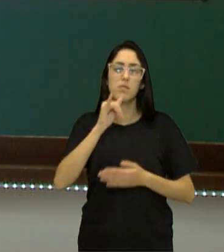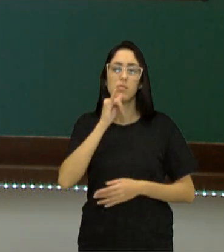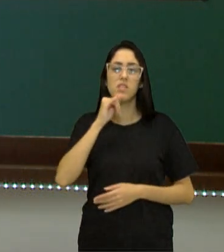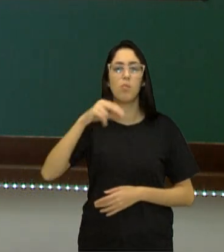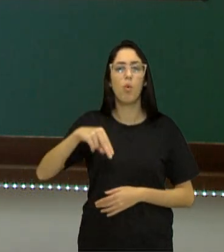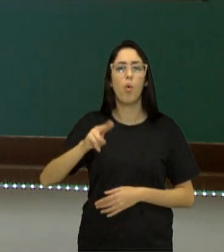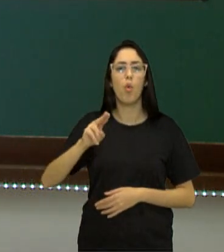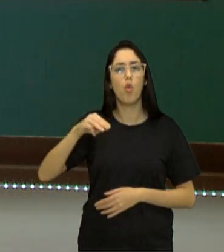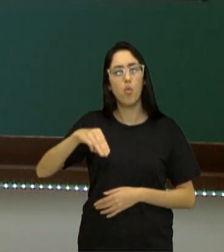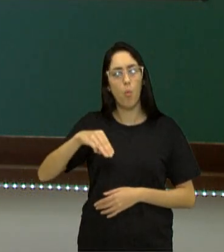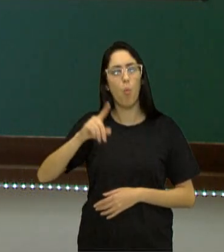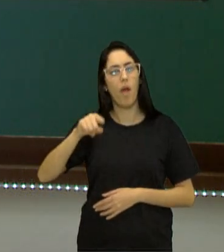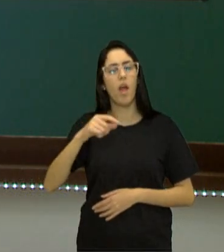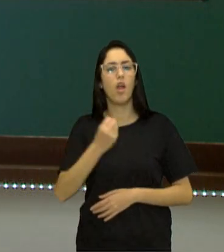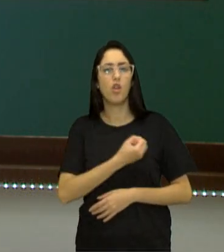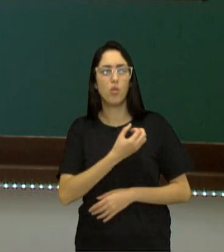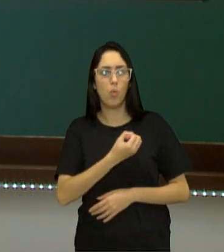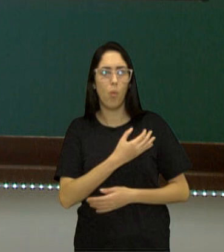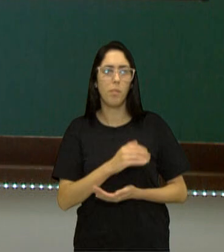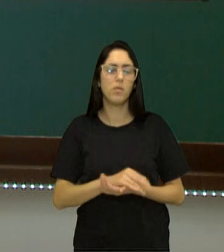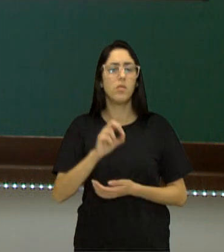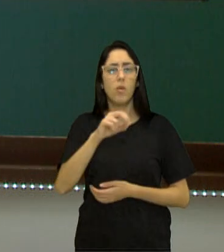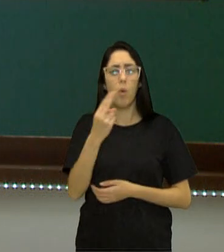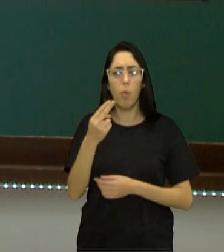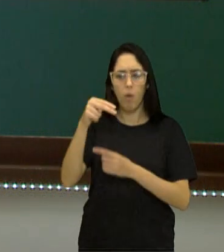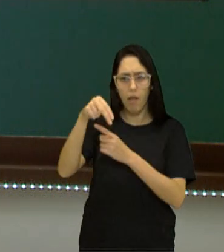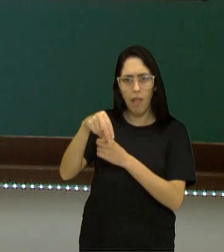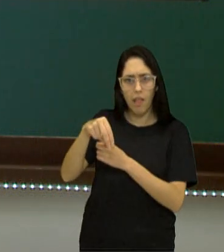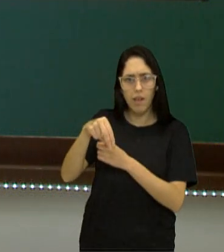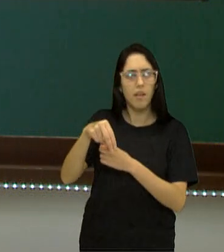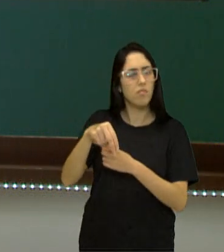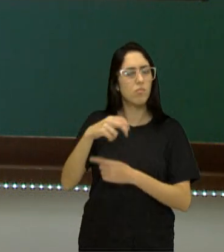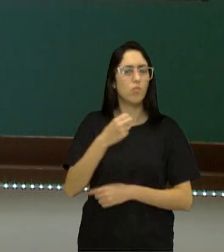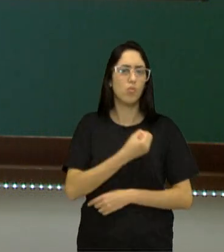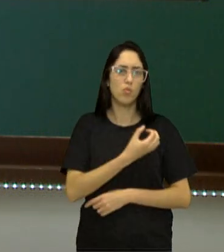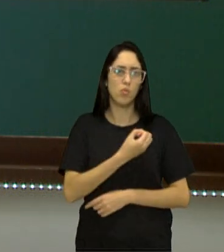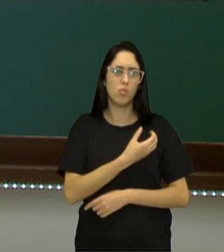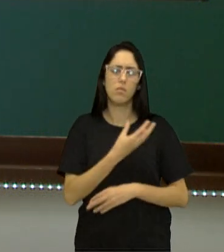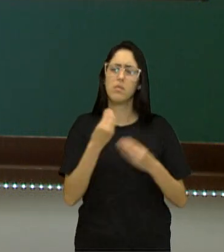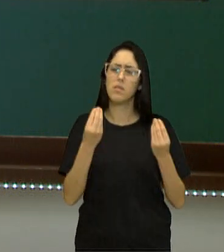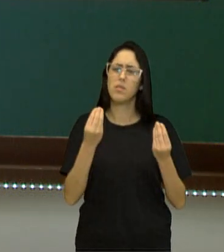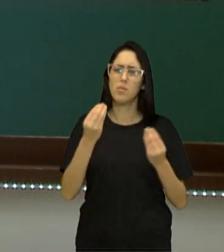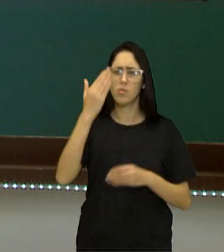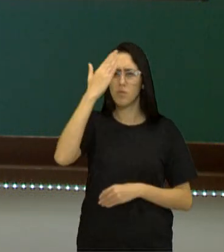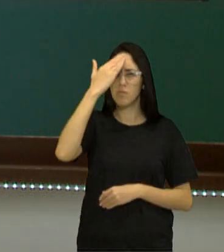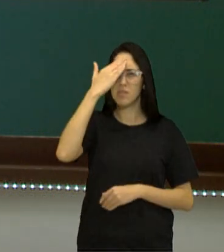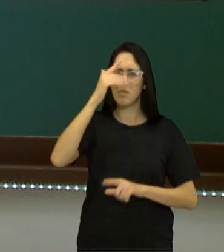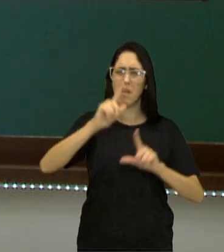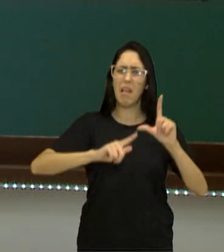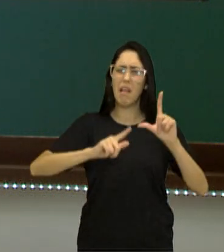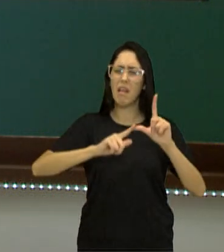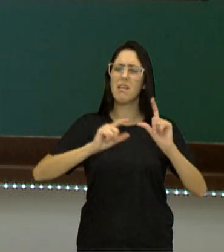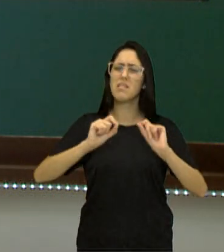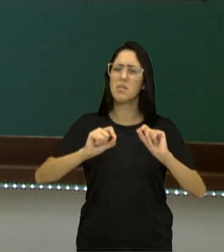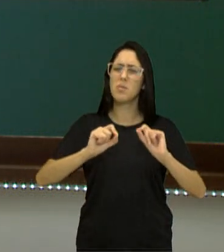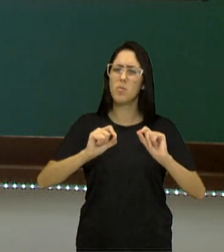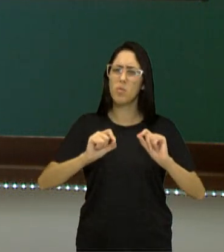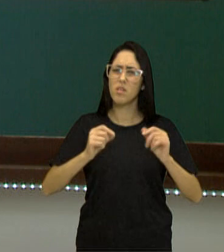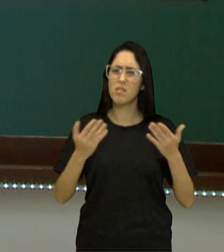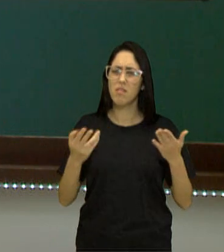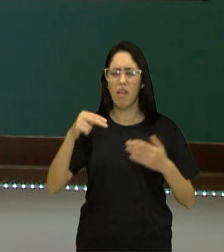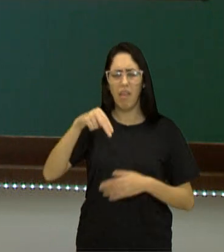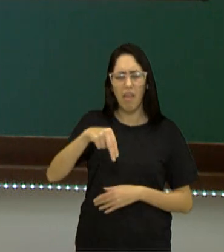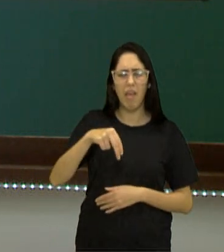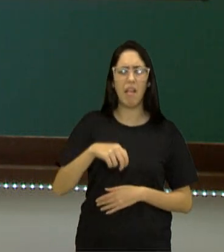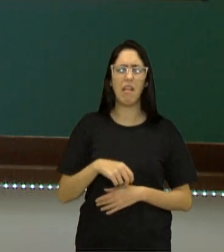número. Às vezes pode aparecer só o N de número. Como que eu vou saber o que significa aquela sigla? D-N, num.